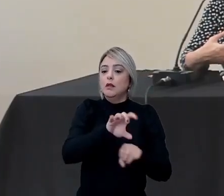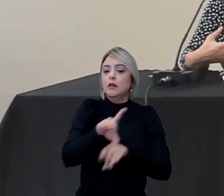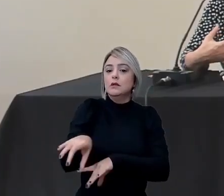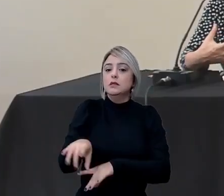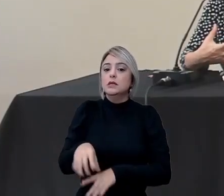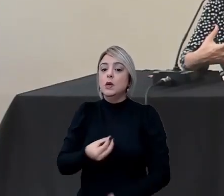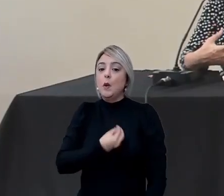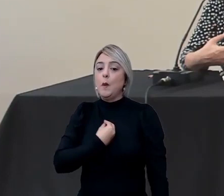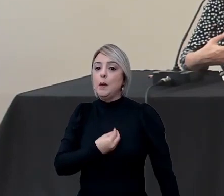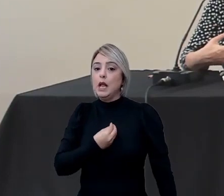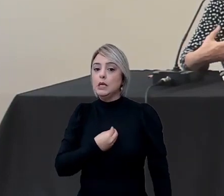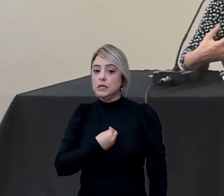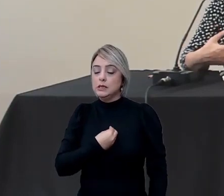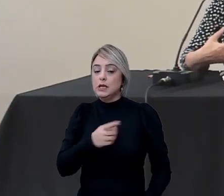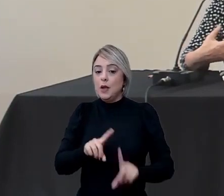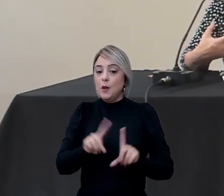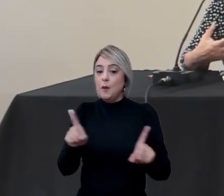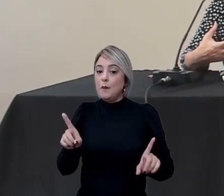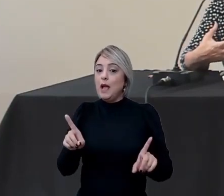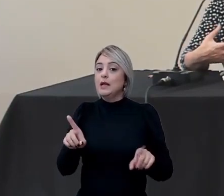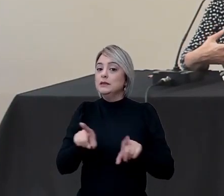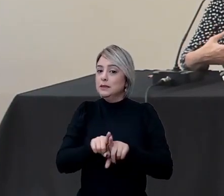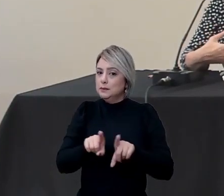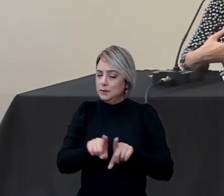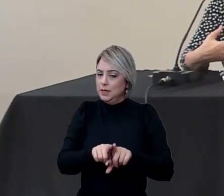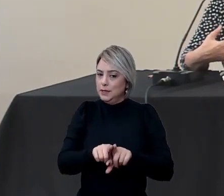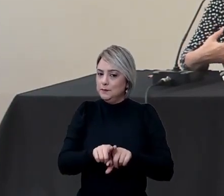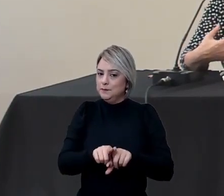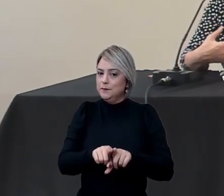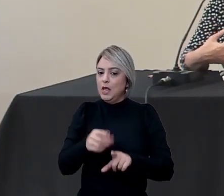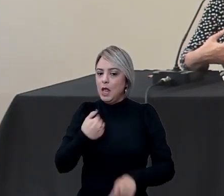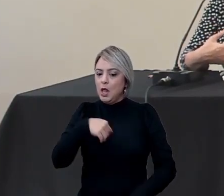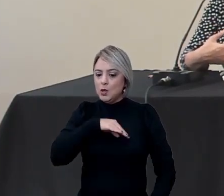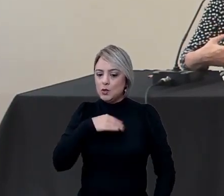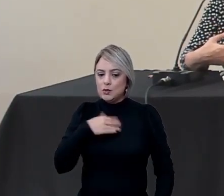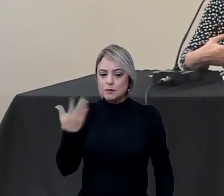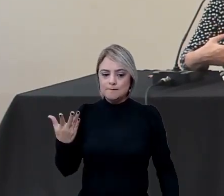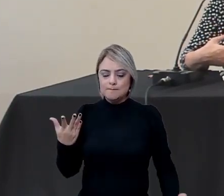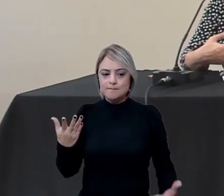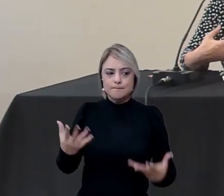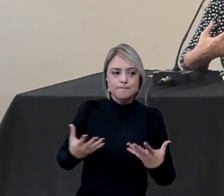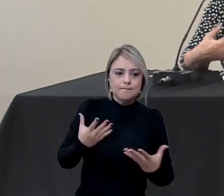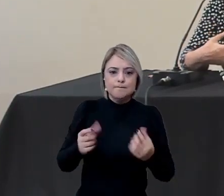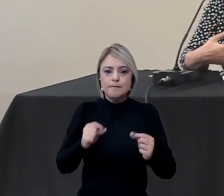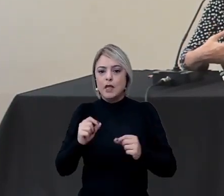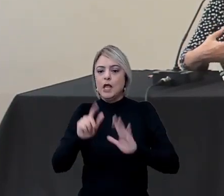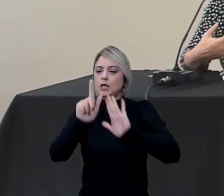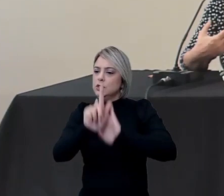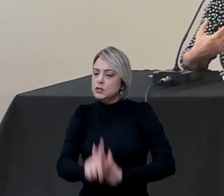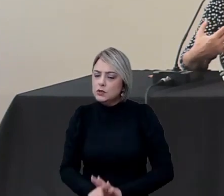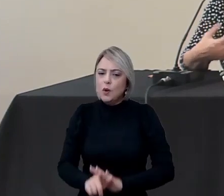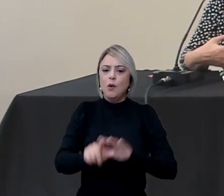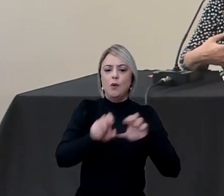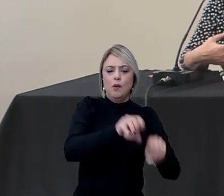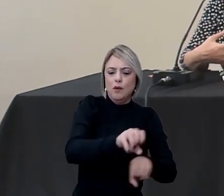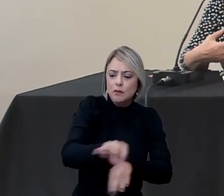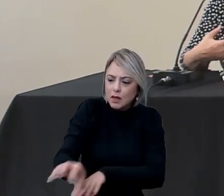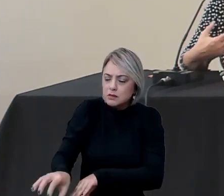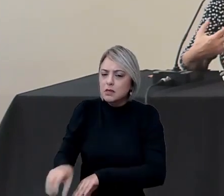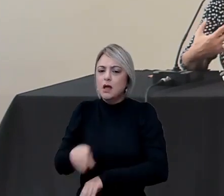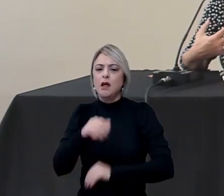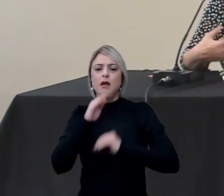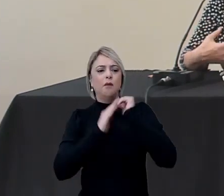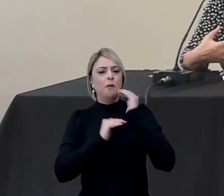presenciais, e mais do que isso, nos colocando a todos, gestores, educadores,